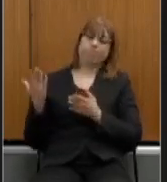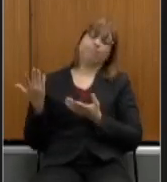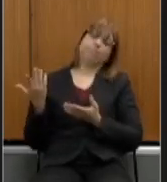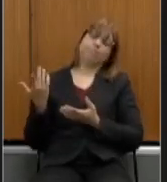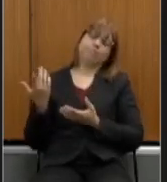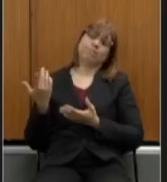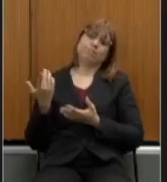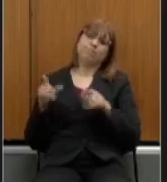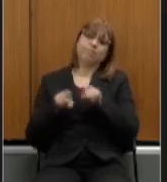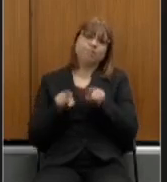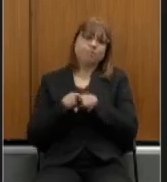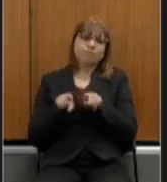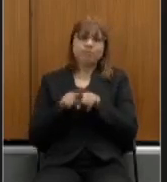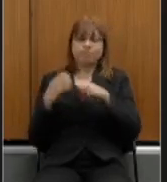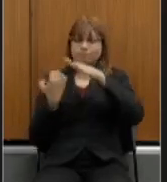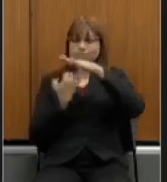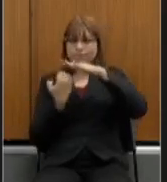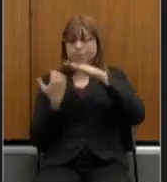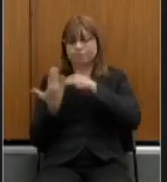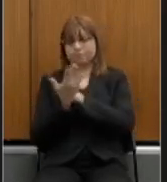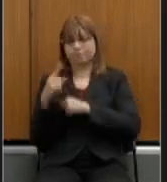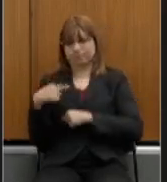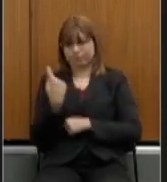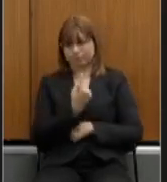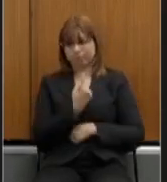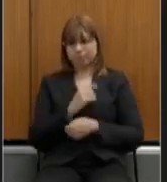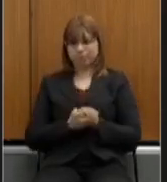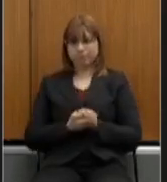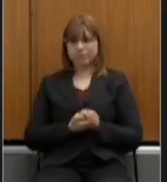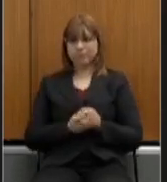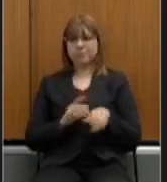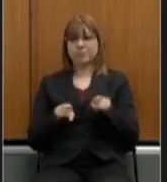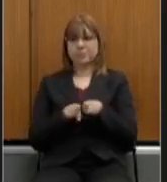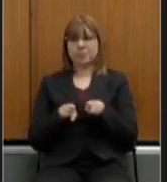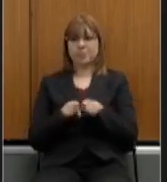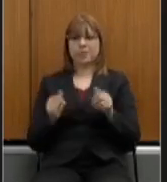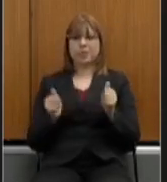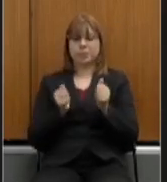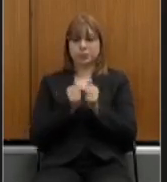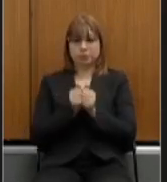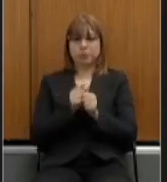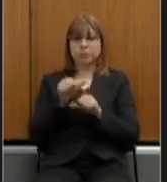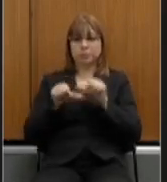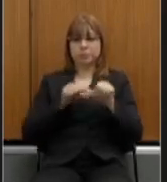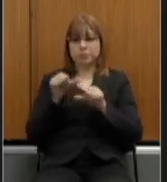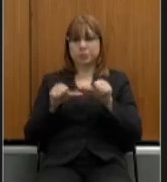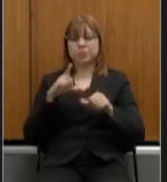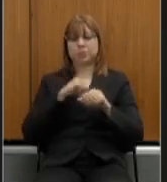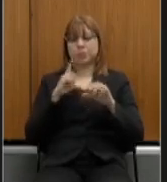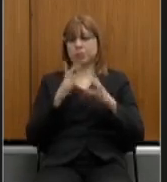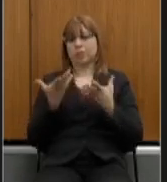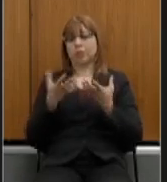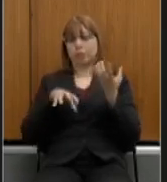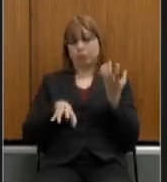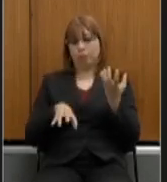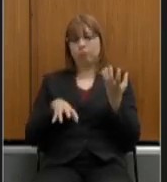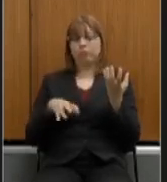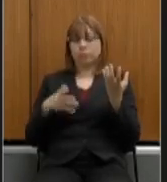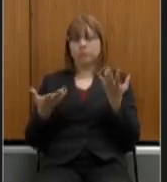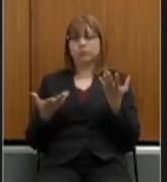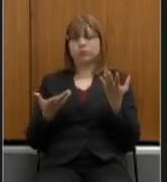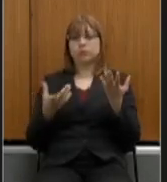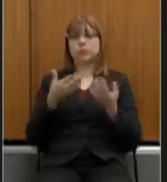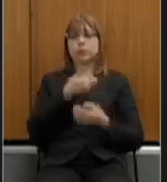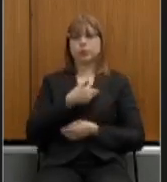ajudar na musculatura da nossa economia concomitantemente com alteração feita no Congresso Nacional da Previdência o governador abriu